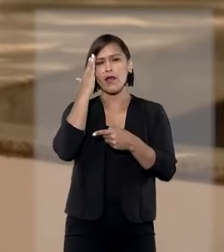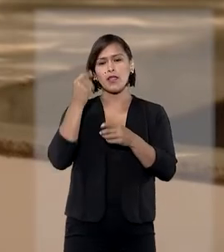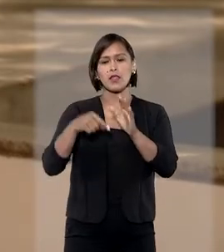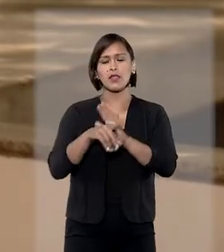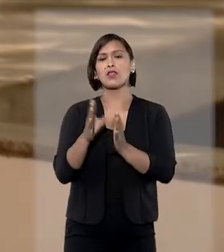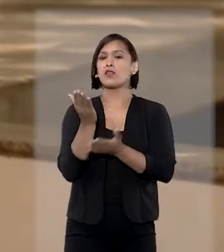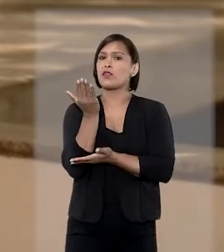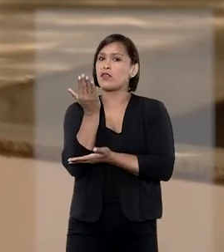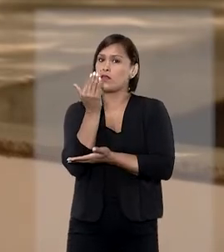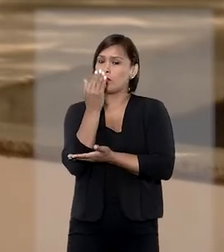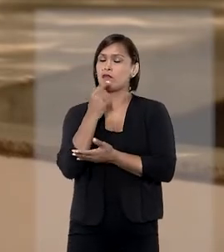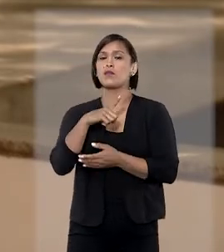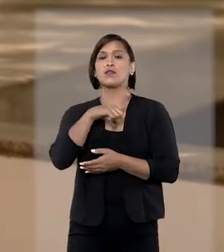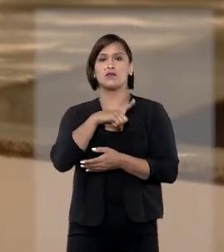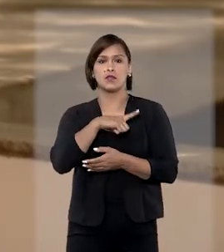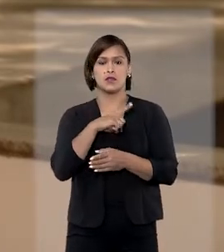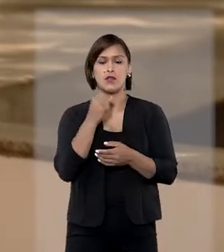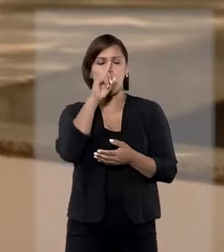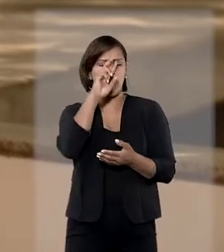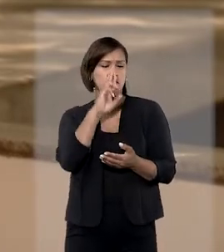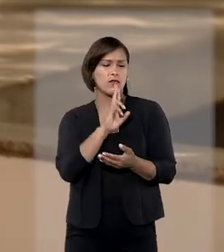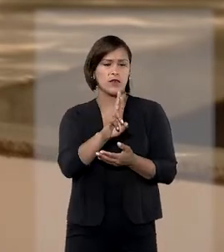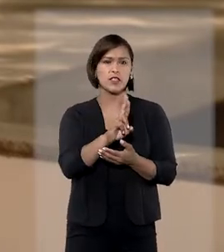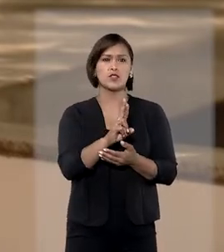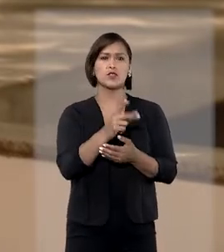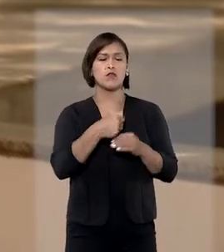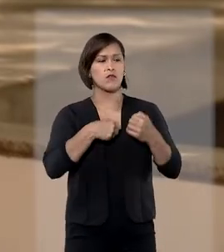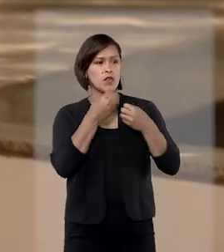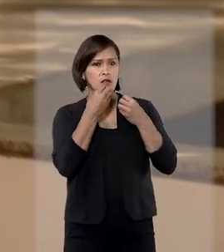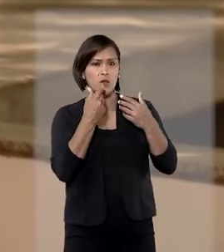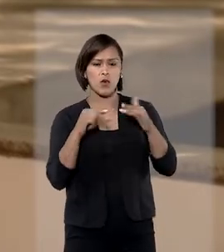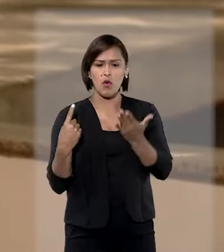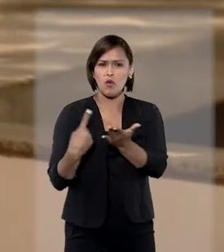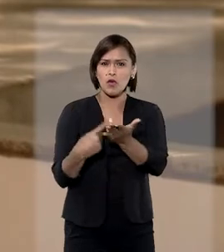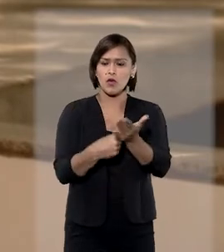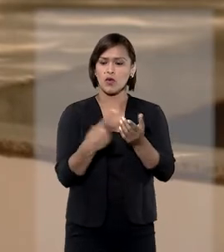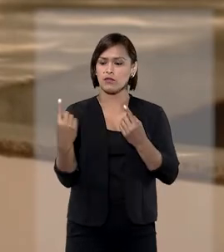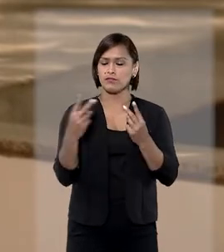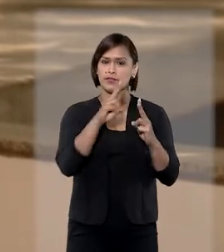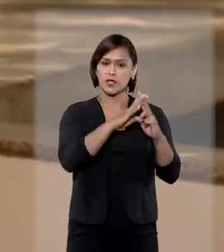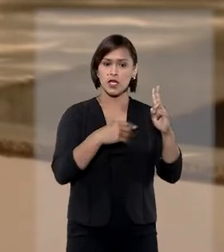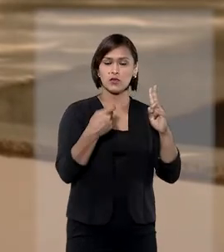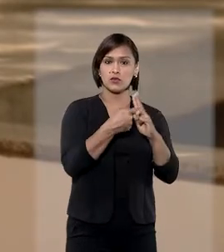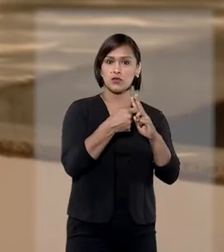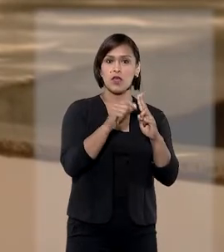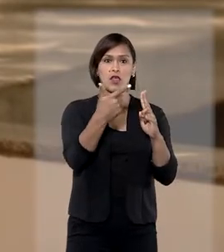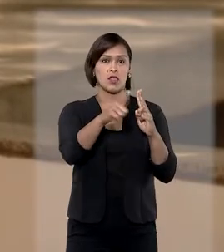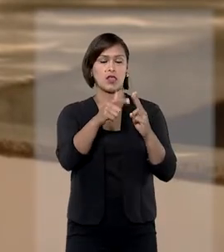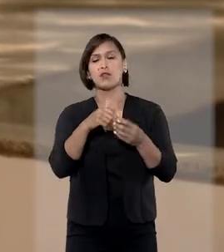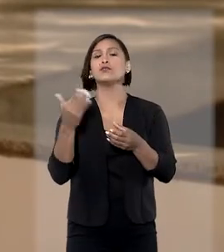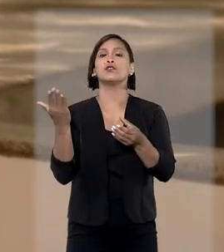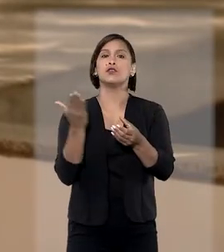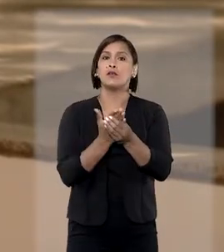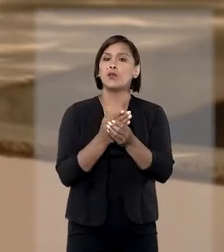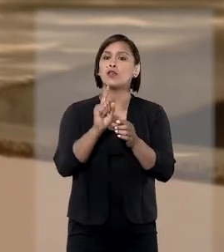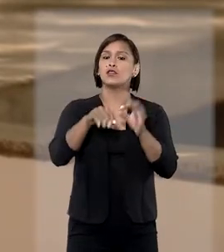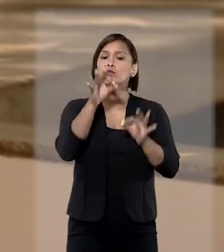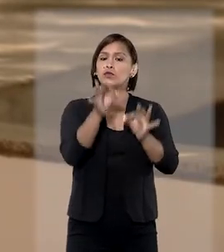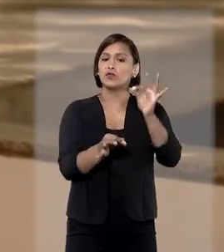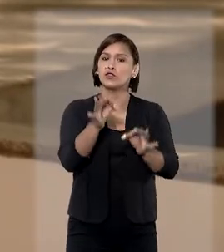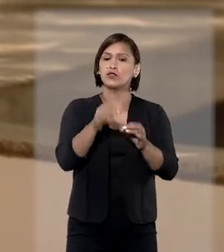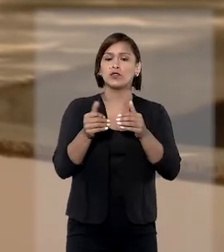a questão dos alimentos havia sido resolvida de forma consensual e que não haveria interesse processual capaz de